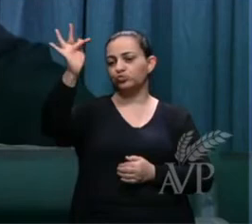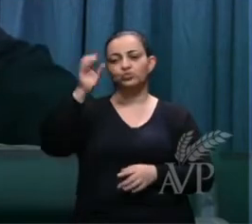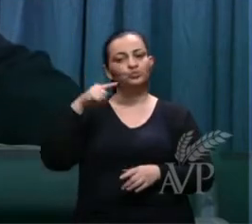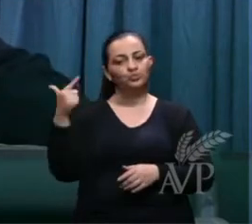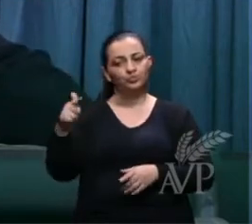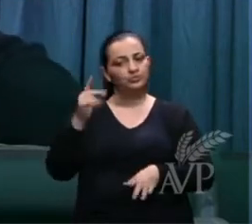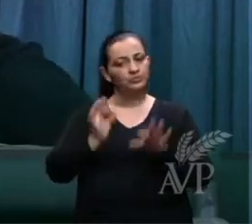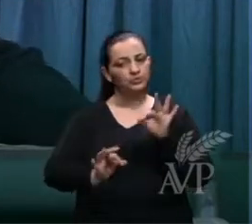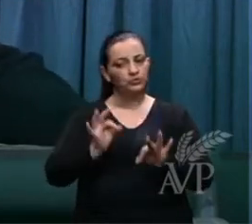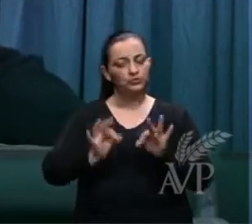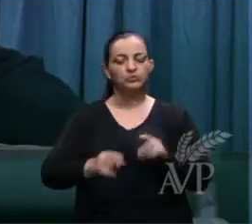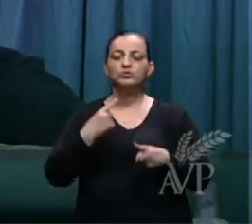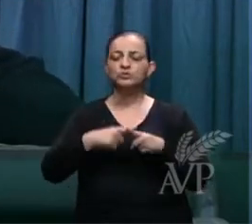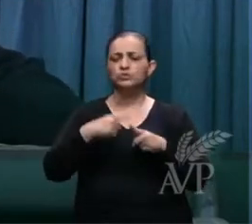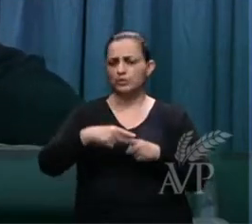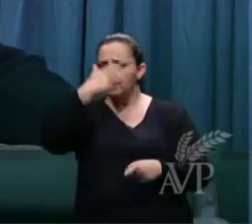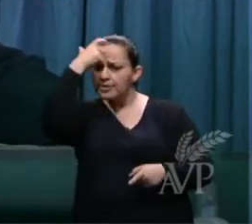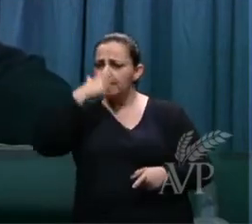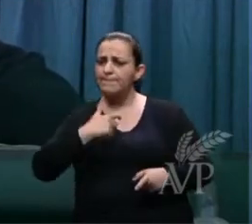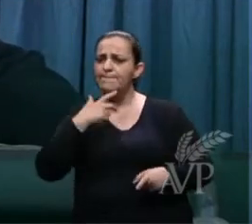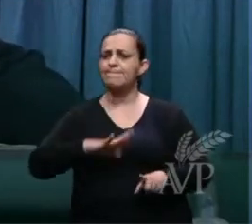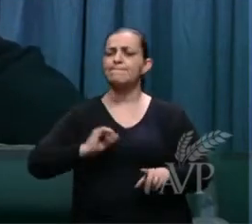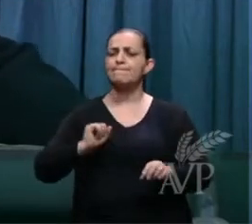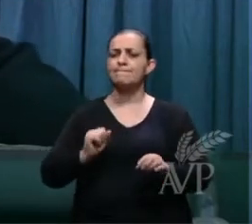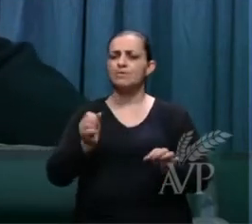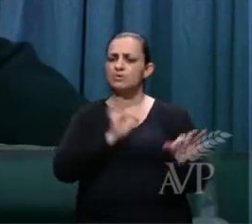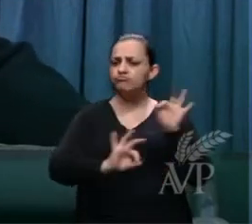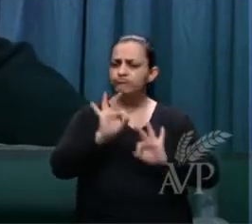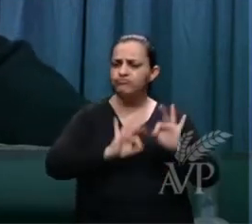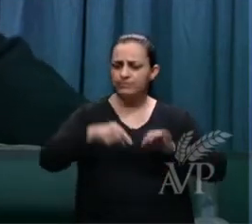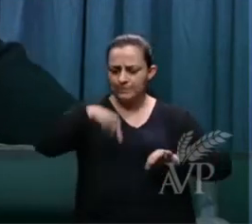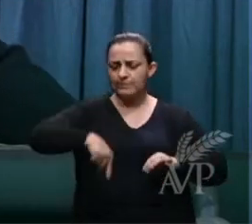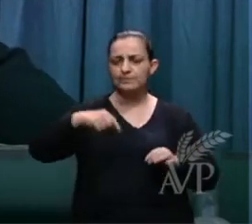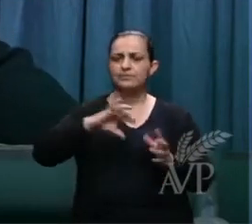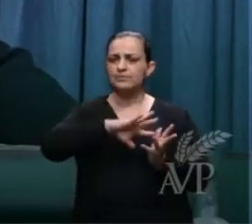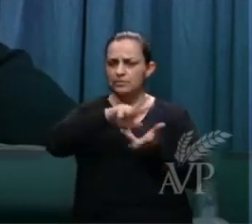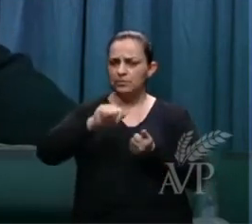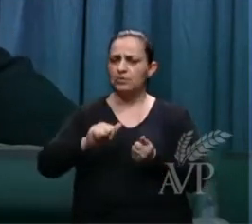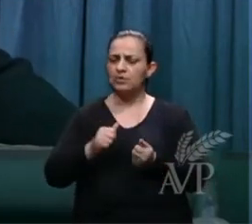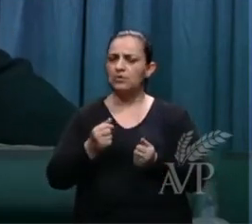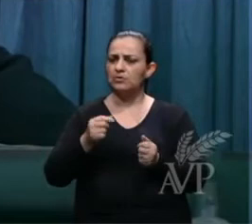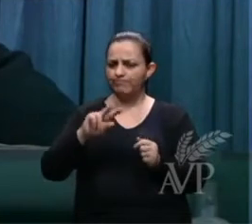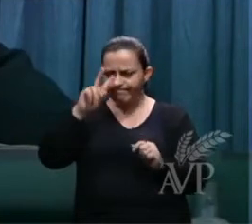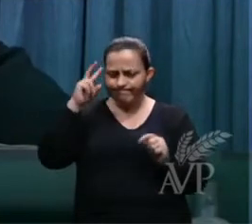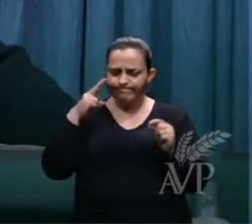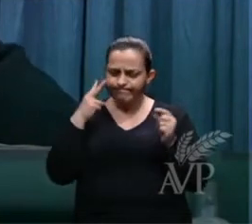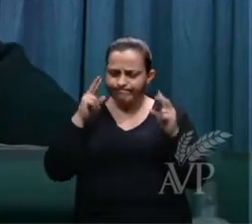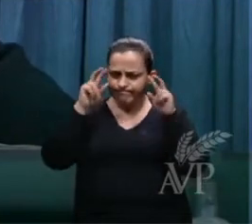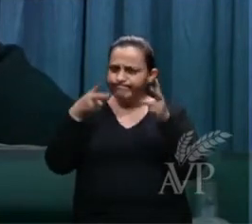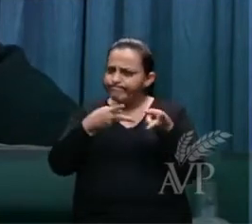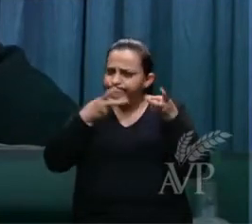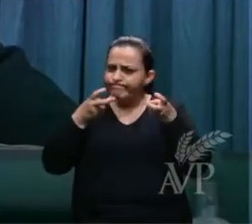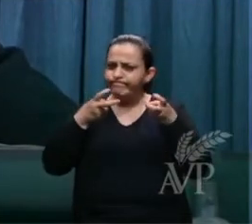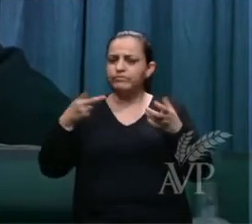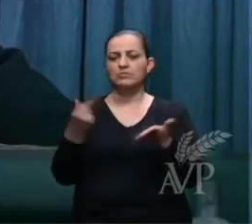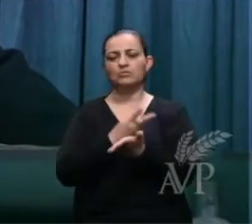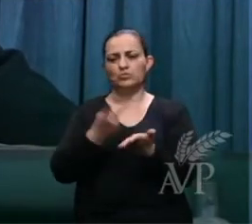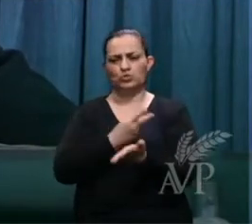porque quem se julga aqui se disciplina você olhou e viu que você errou